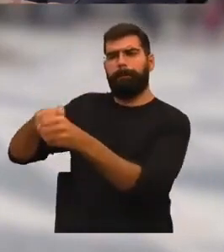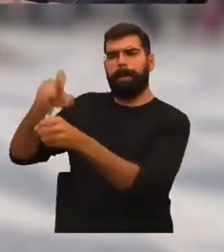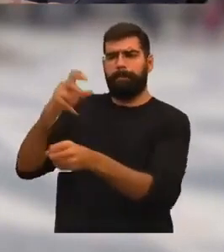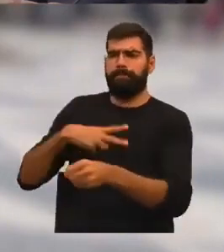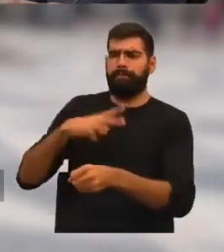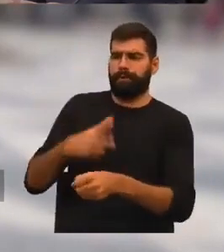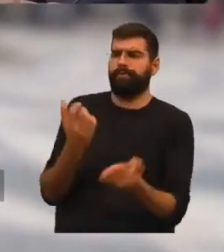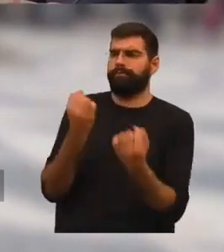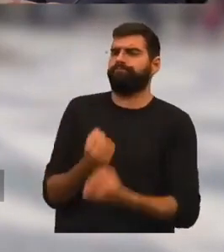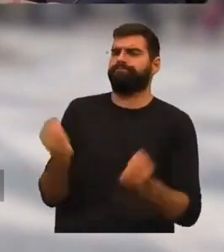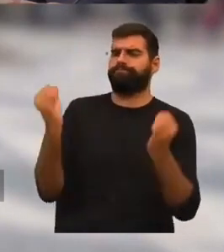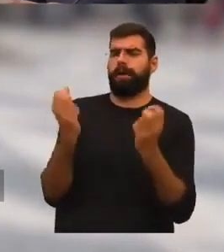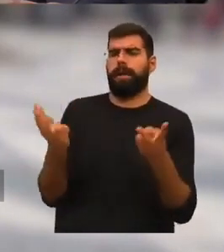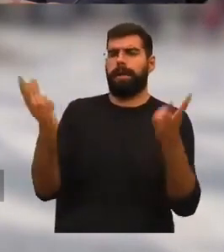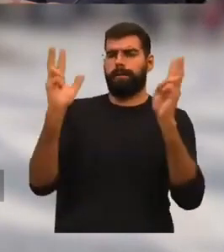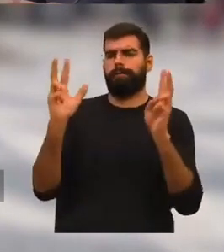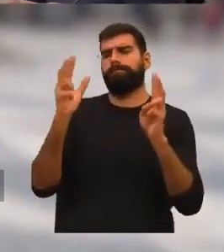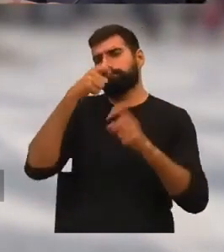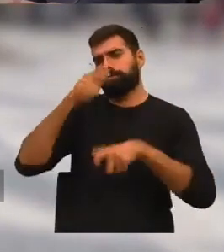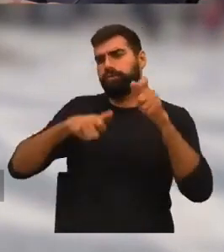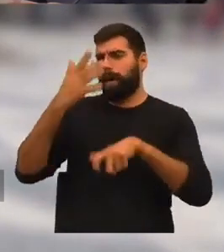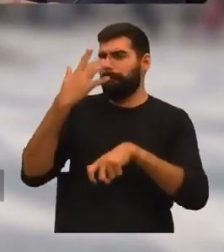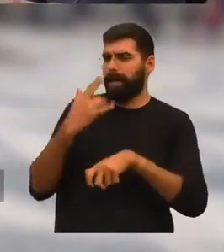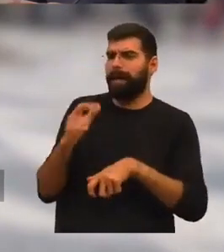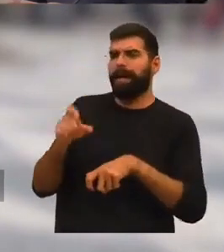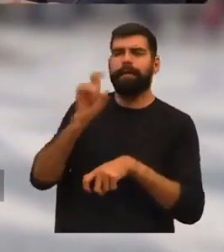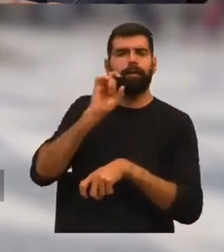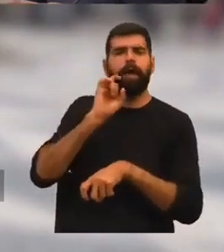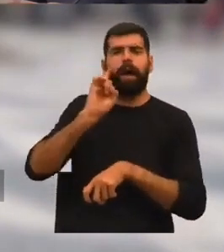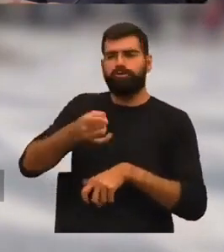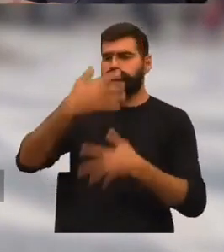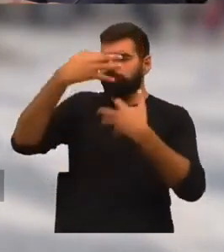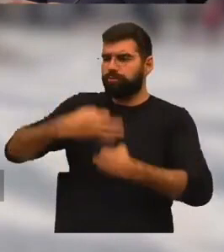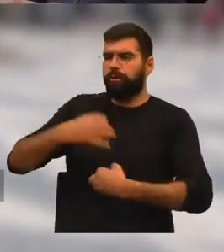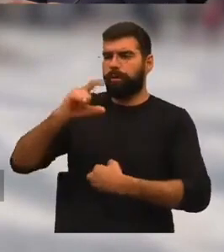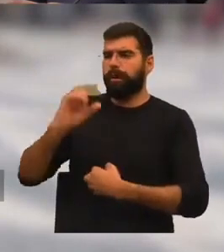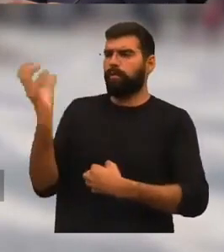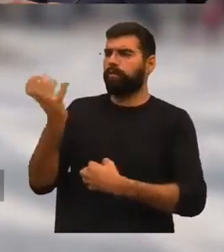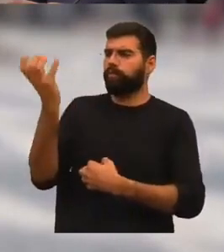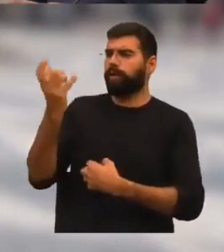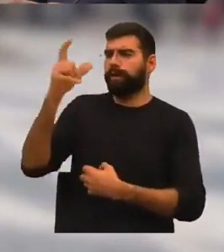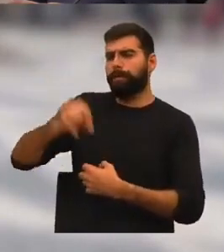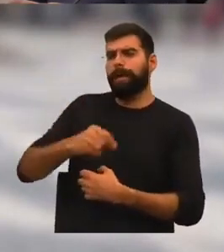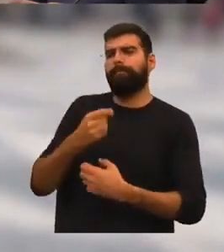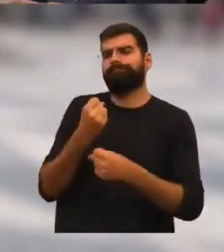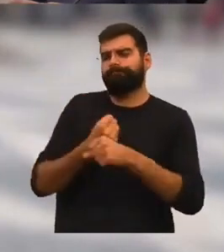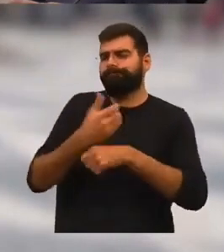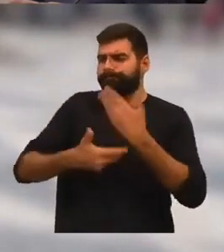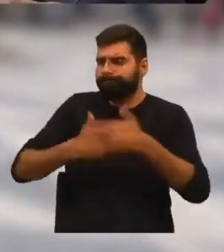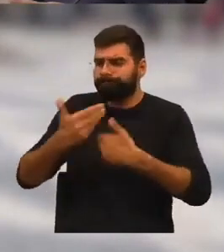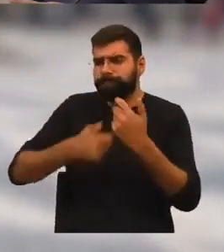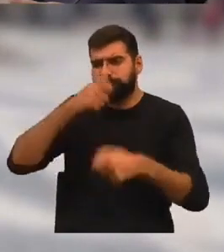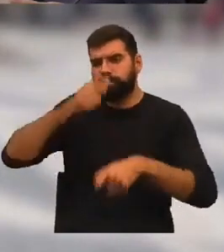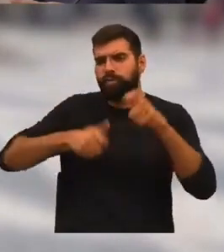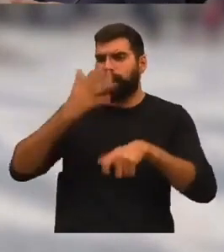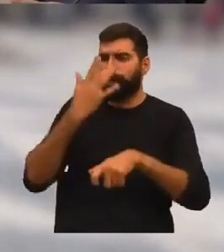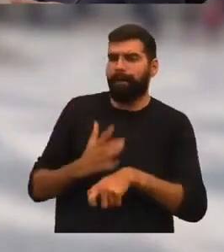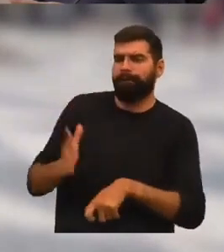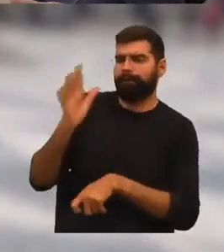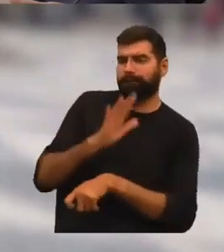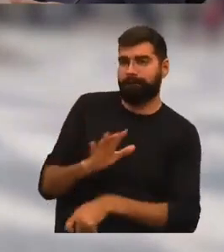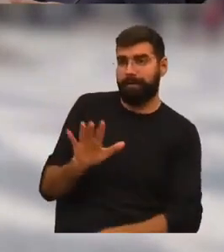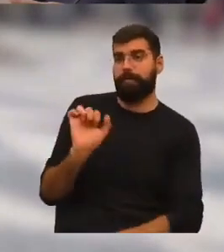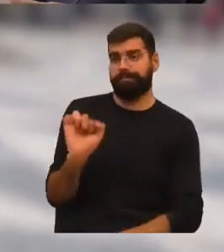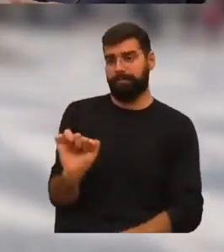emancipação dos negros, posicionando-se em defesa da dignidade, da cultura e das organizações da população negra e africana, e manifestando-se